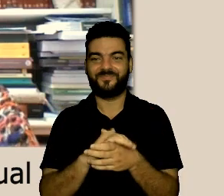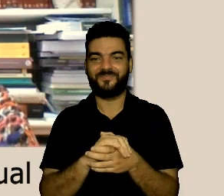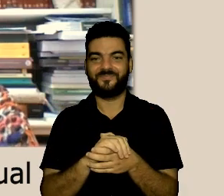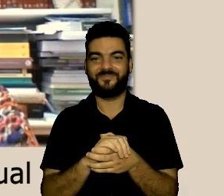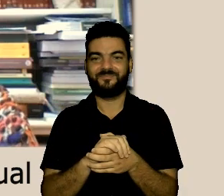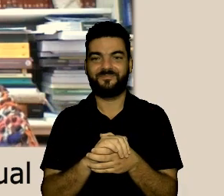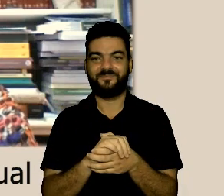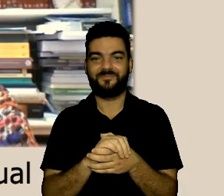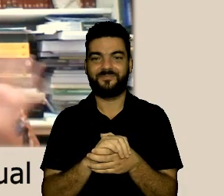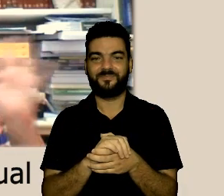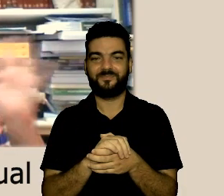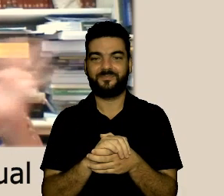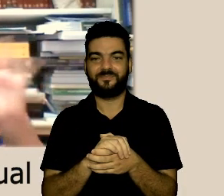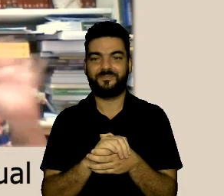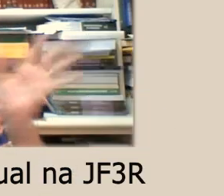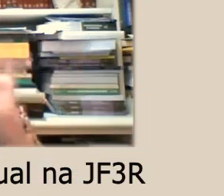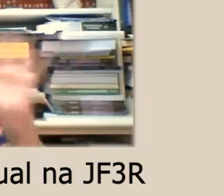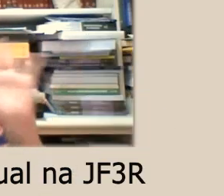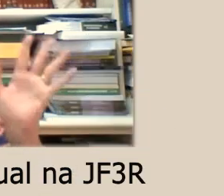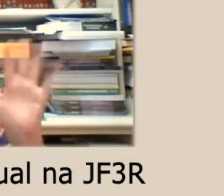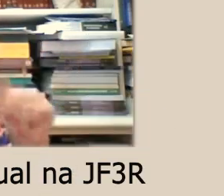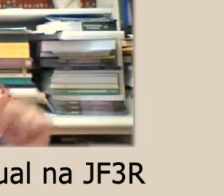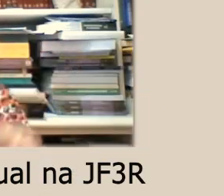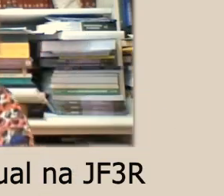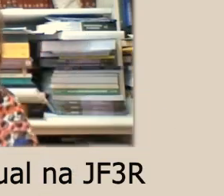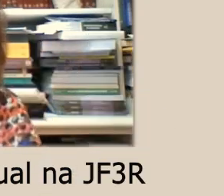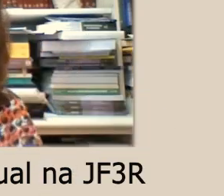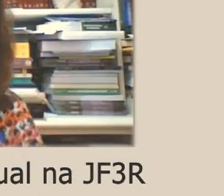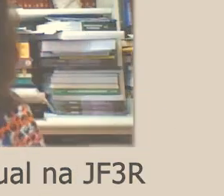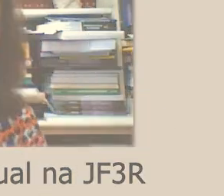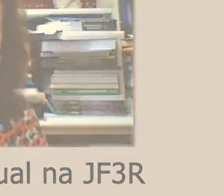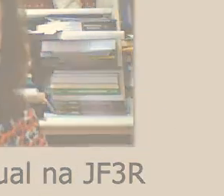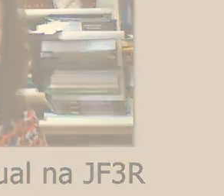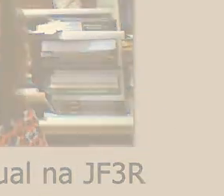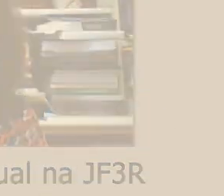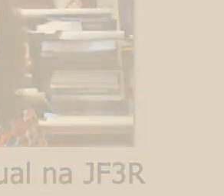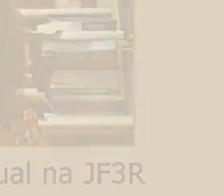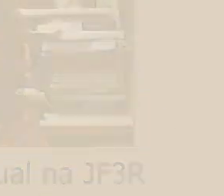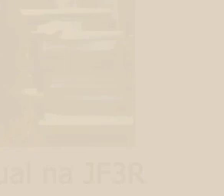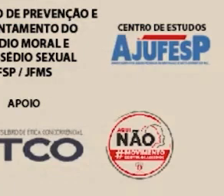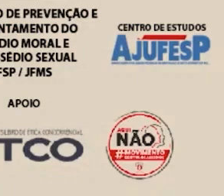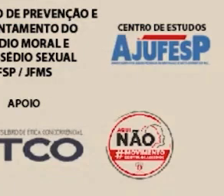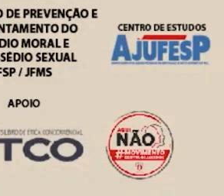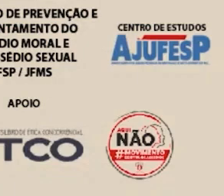maravilhoso tchau tchau tchau tchau obrigada tchau